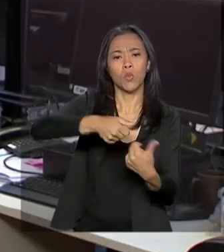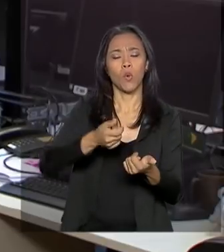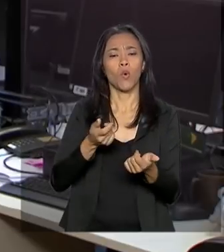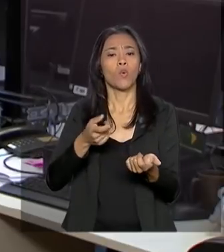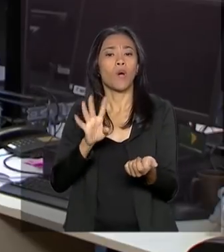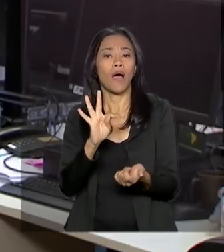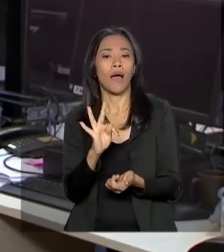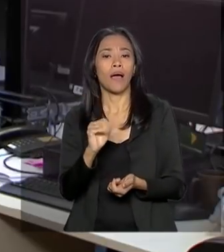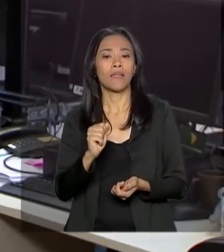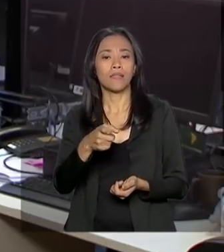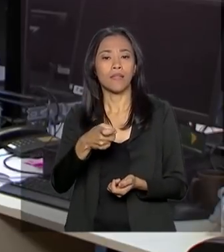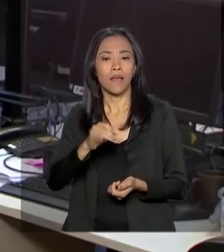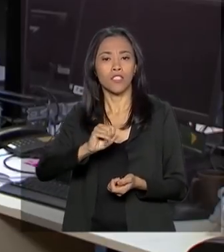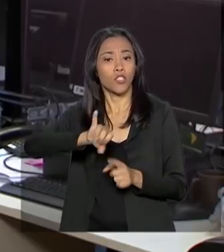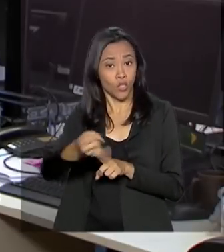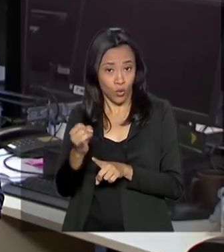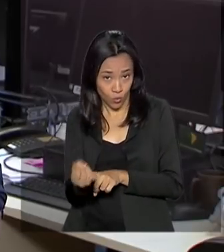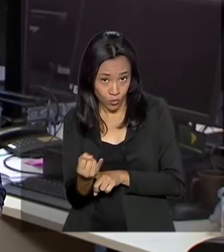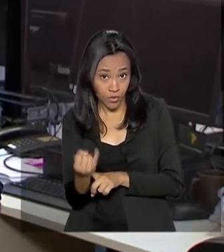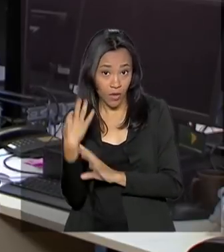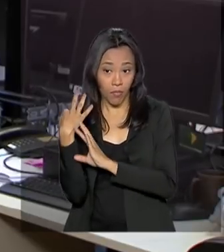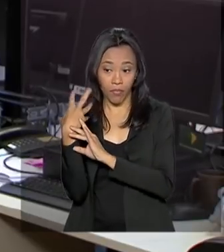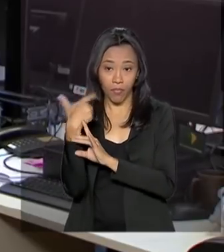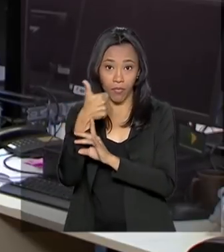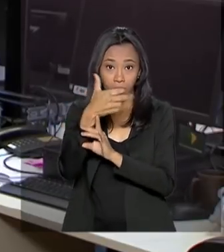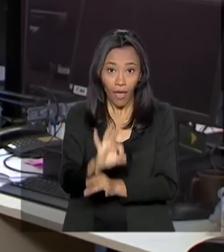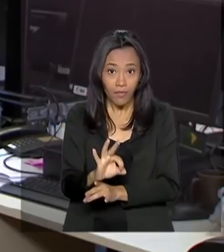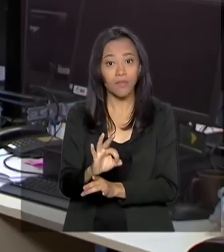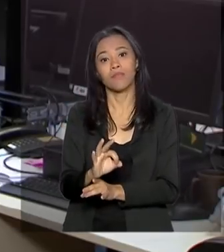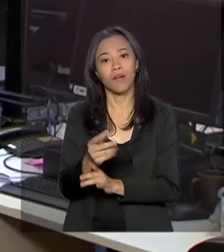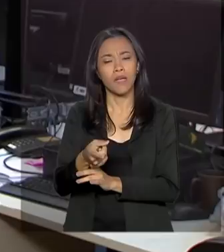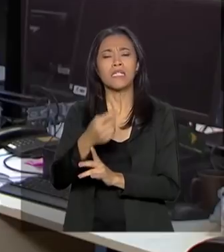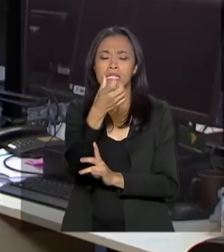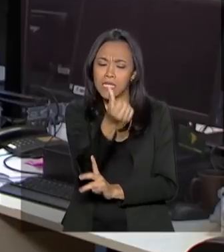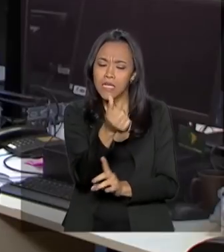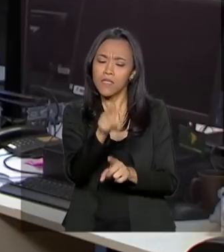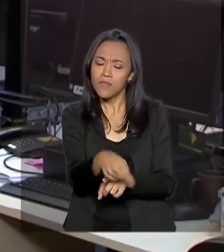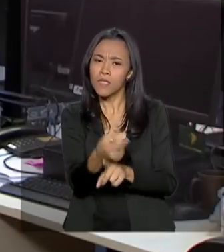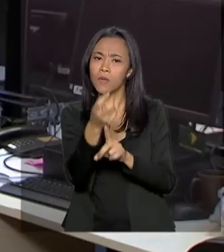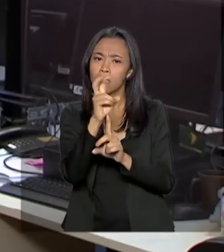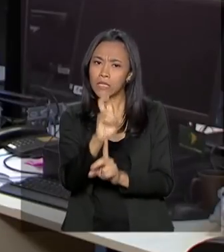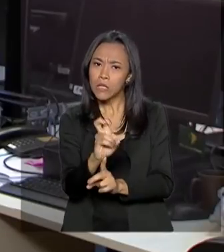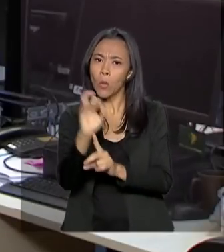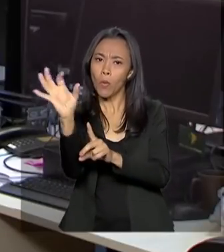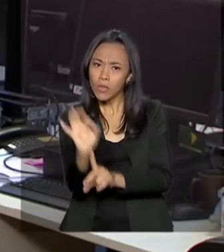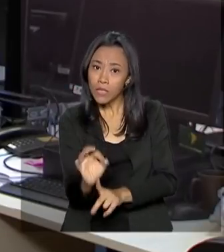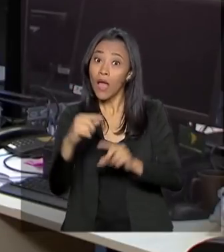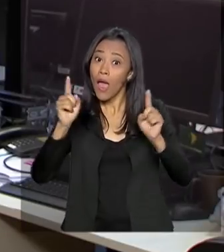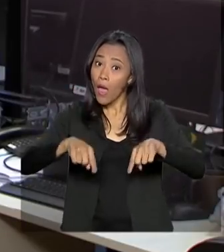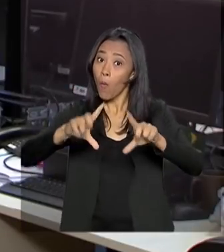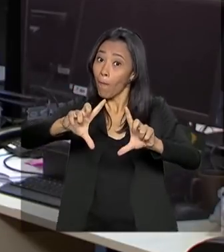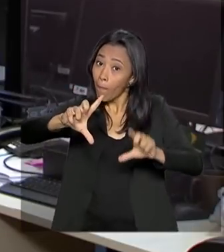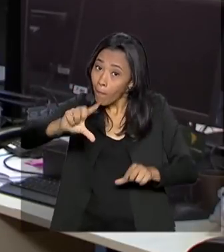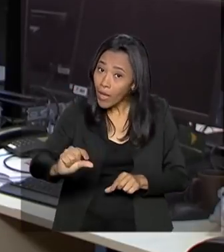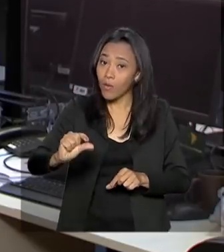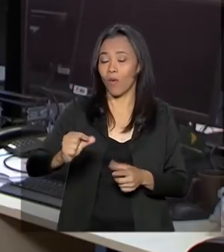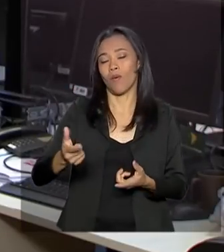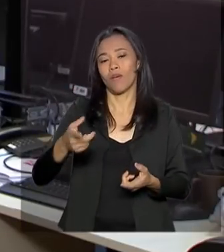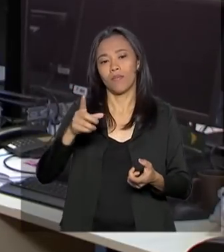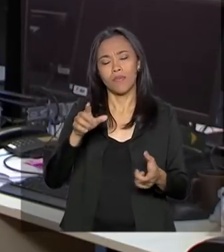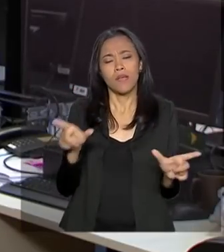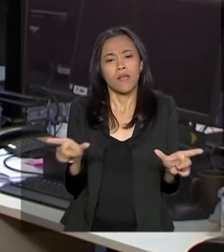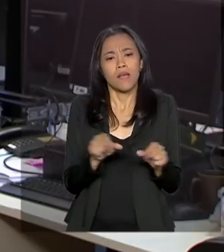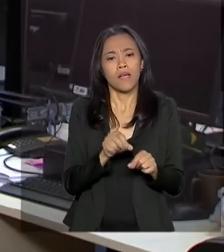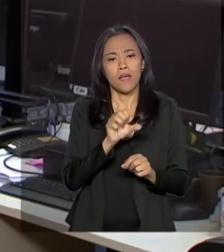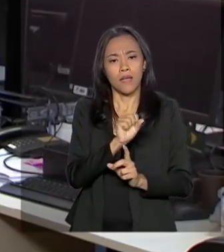pela décima vez consecutiva. A taxa de 6,5% está no menor nível da história. A Selic é a